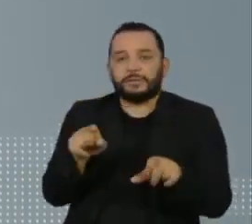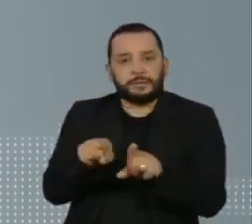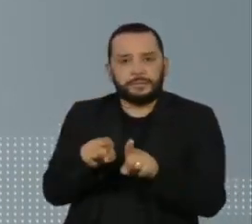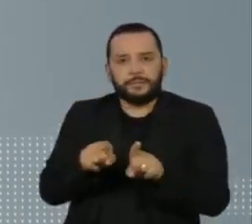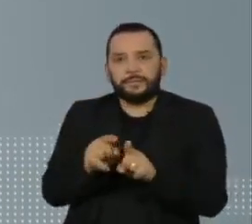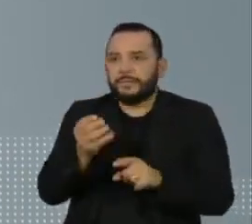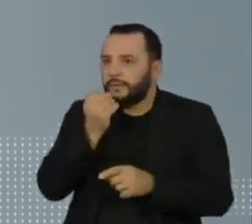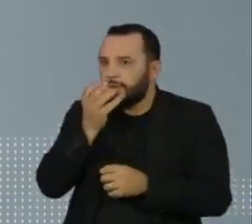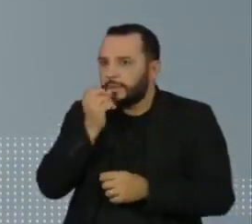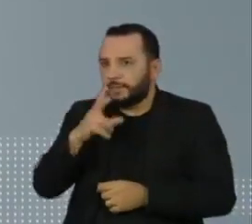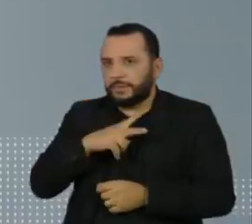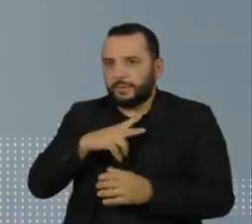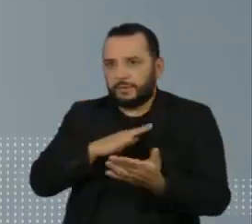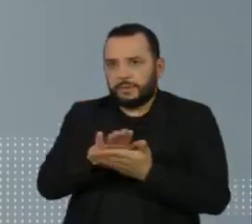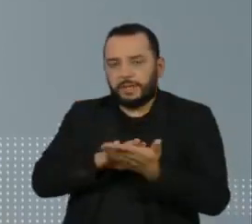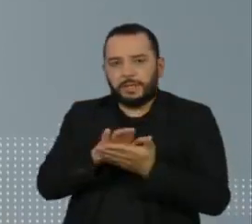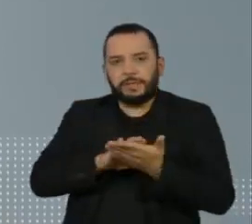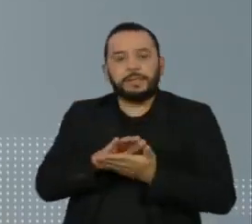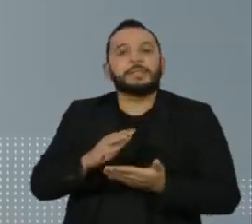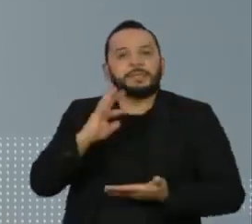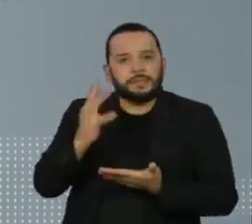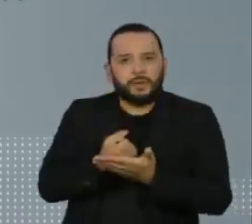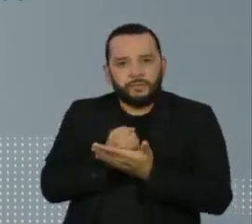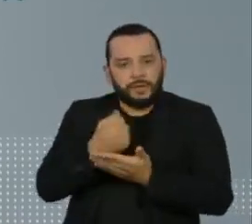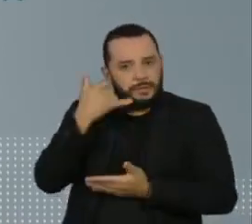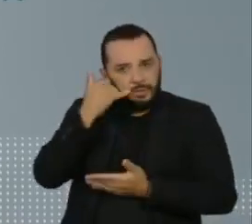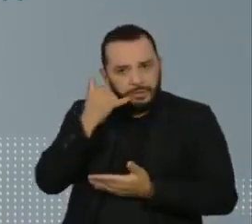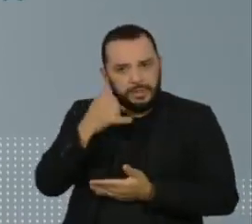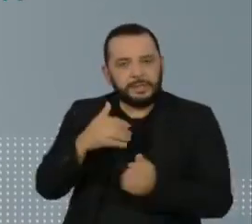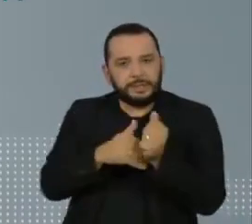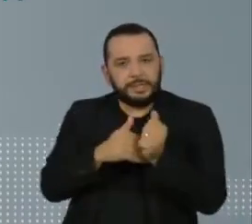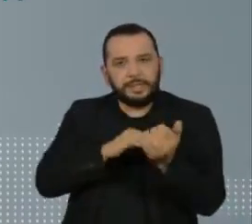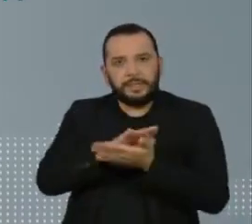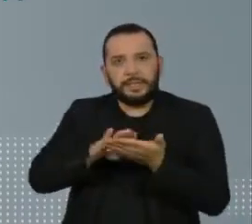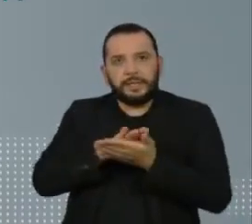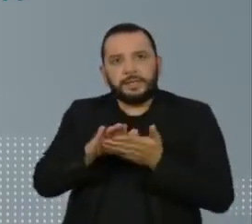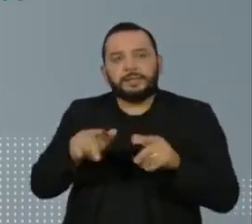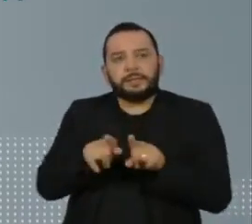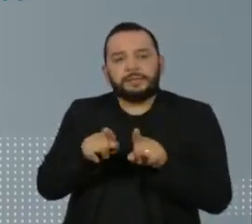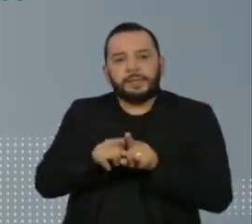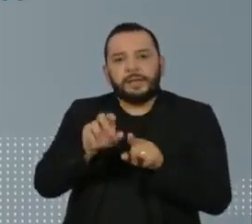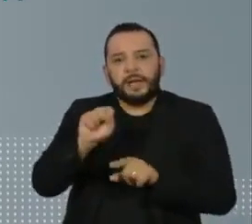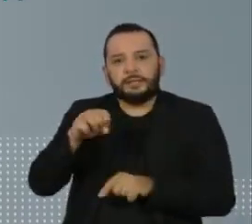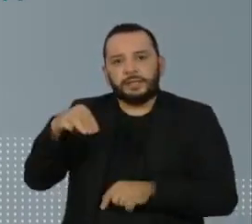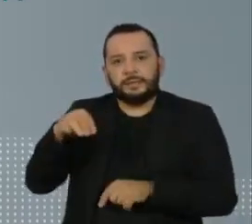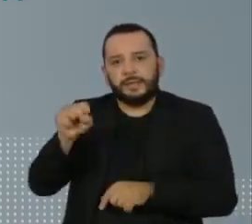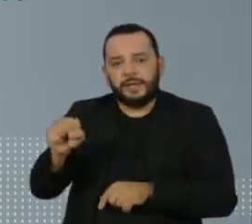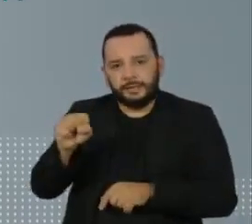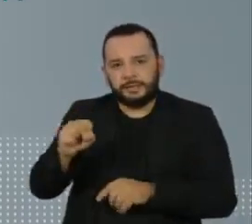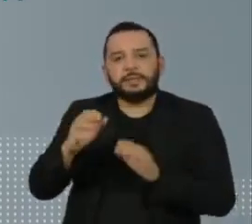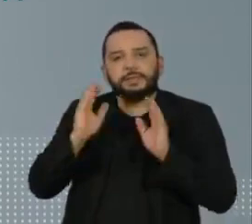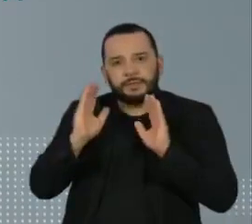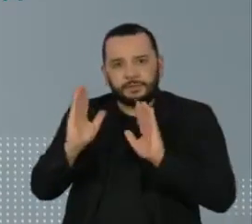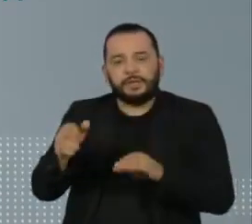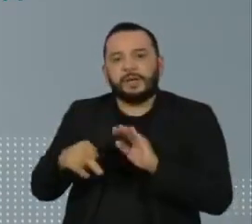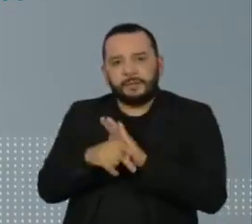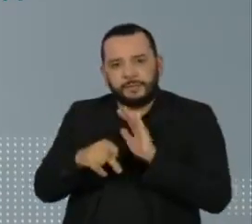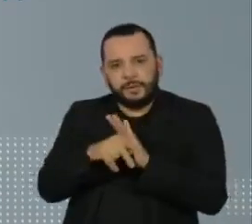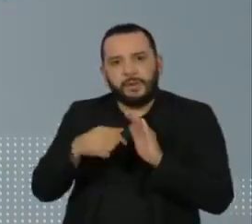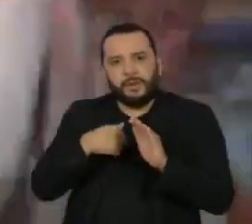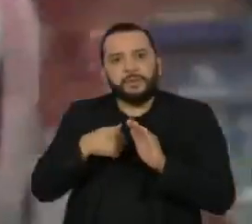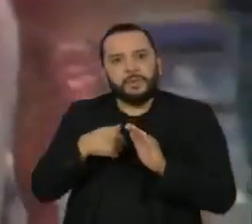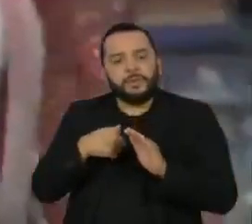pessoais, não deixar as senhas salvas no aparelho, nem usar SMS como segundo fator de